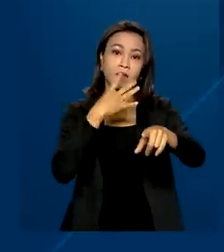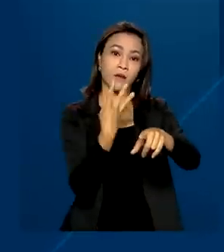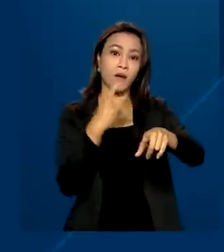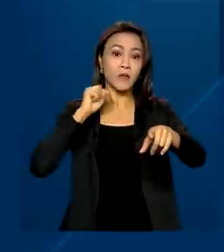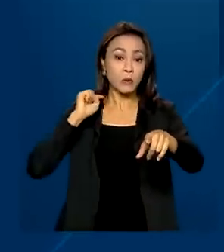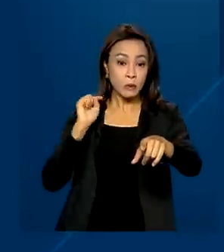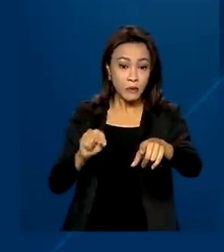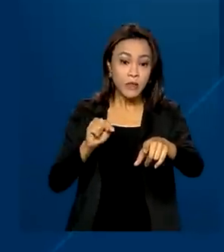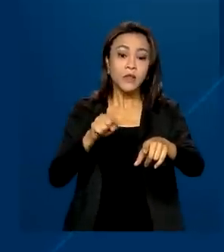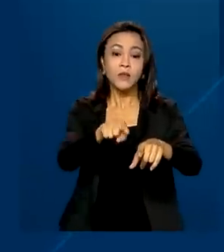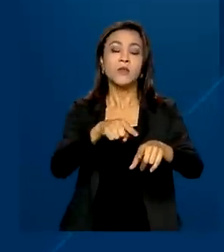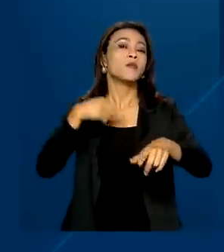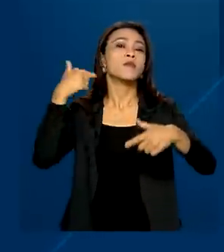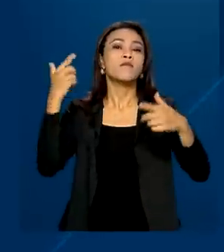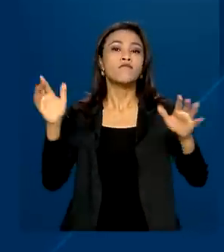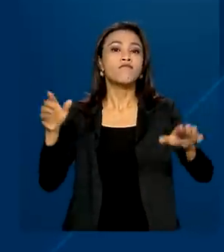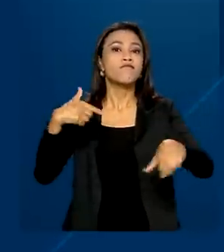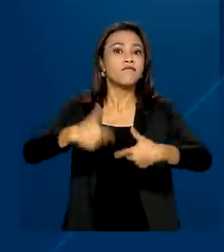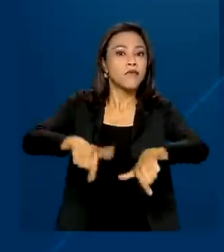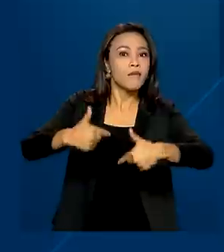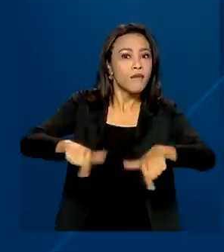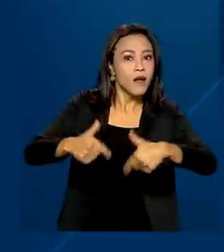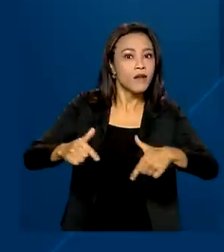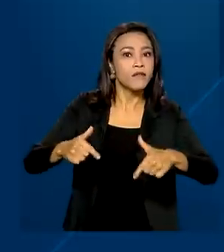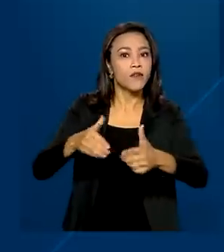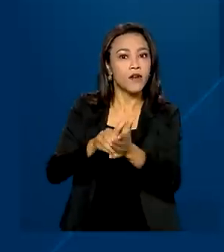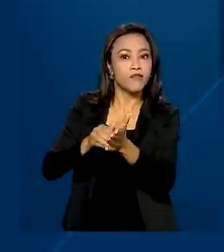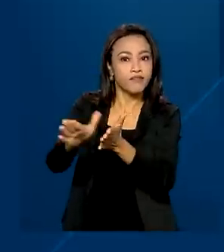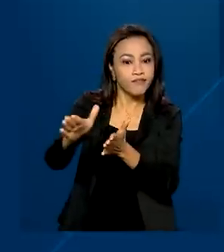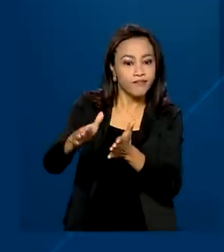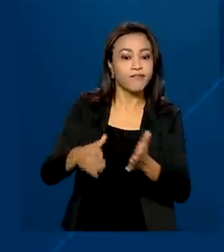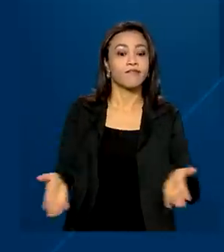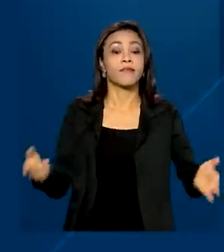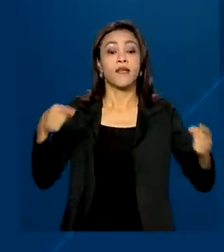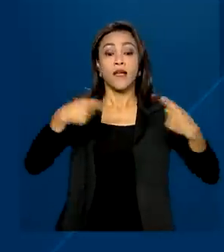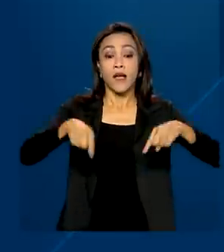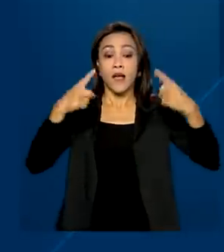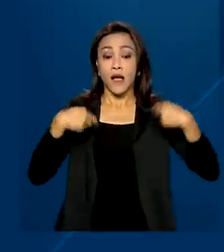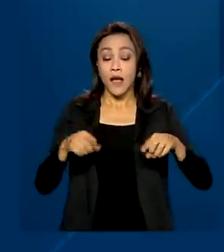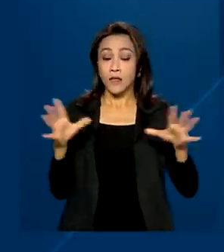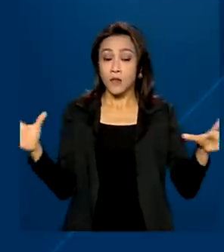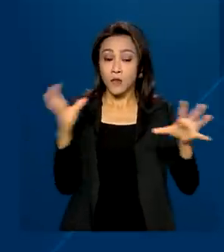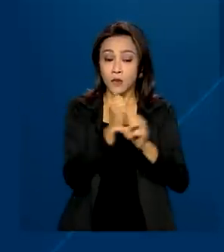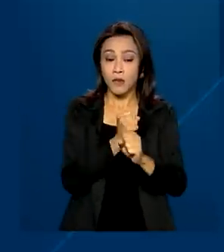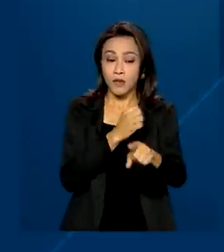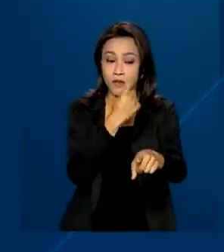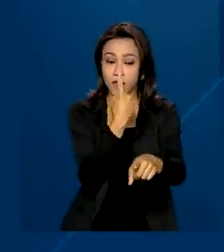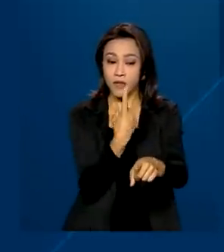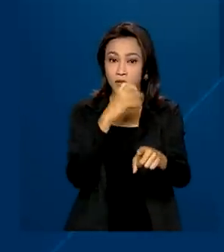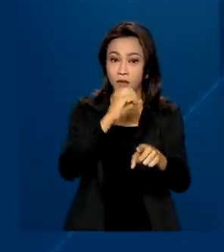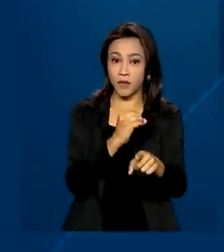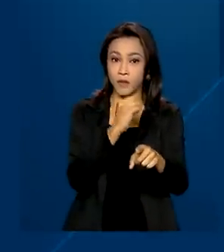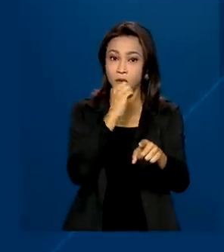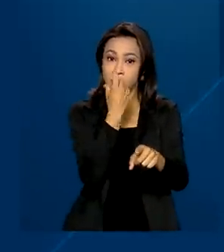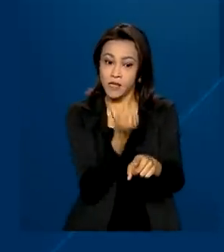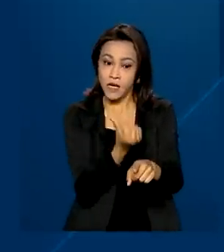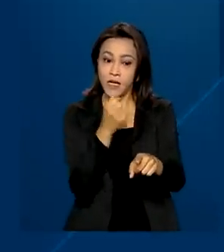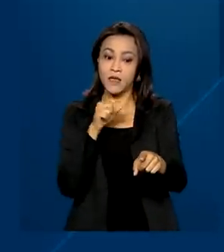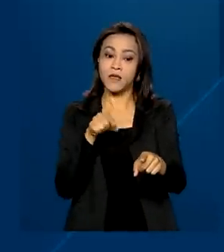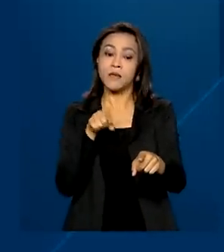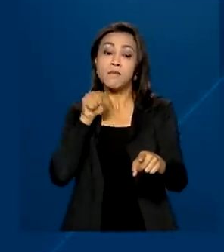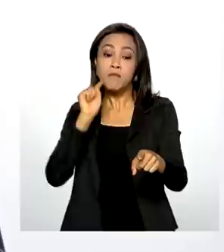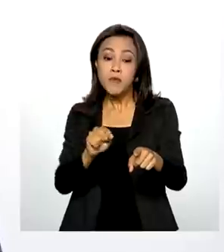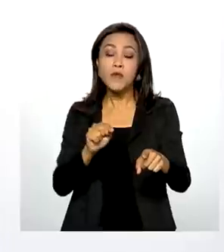postos de trabalho no setor, a maior parte no varejo. Um total de 106,5 mil empresas foram